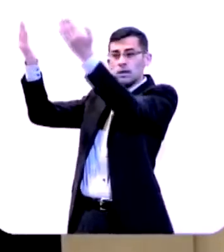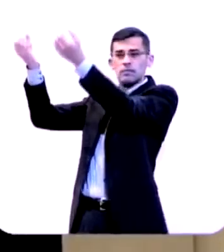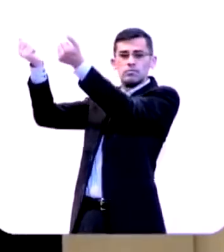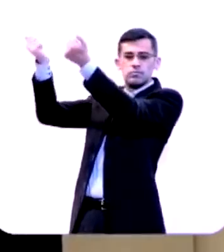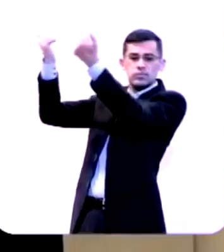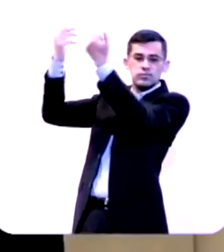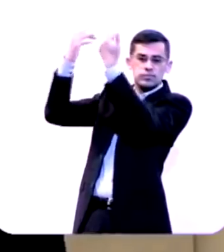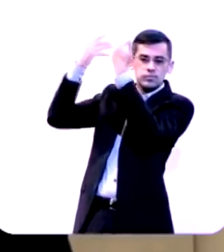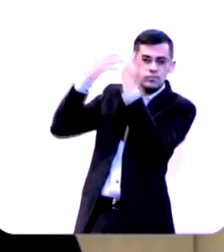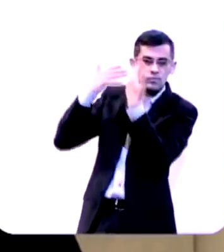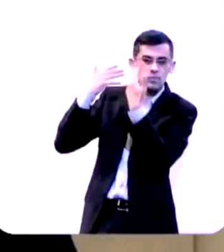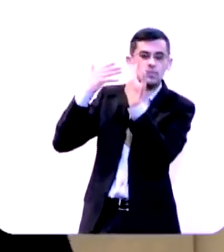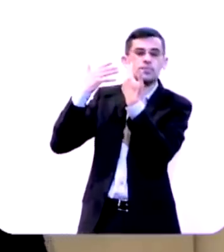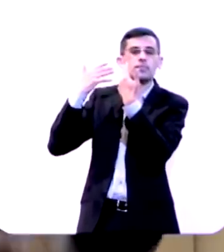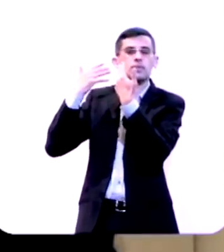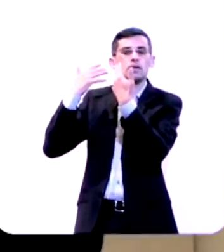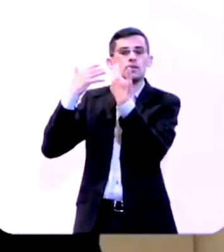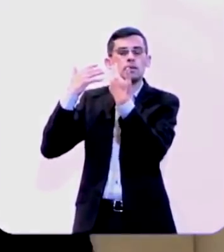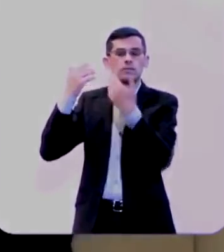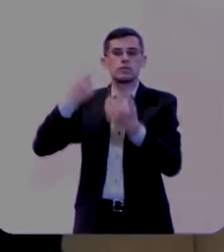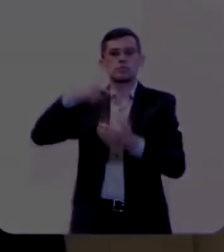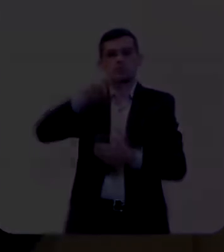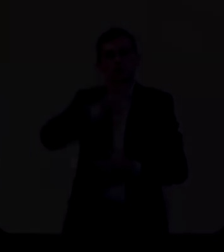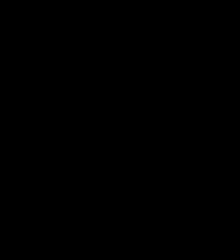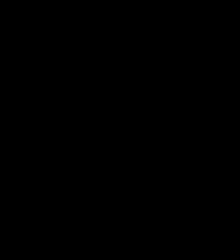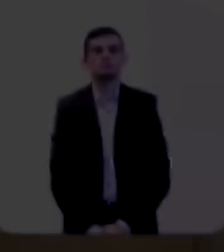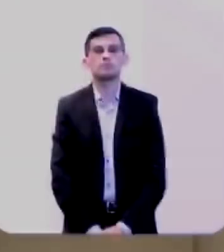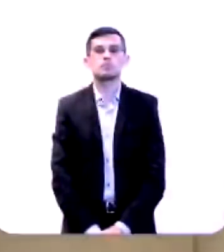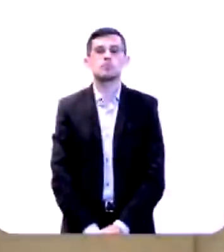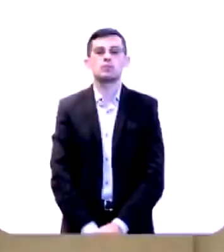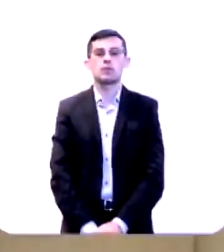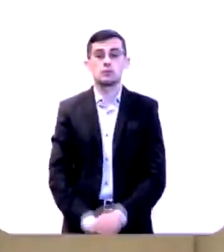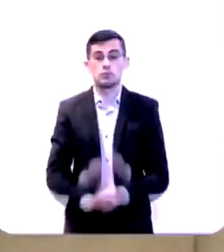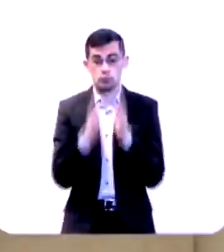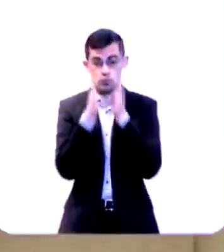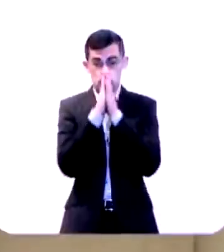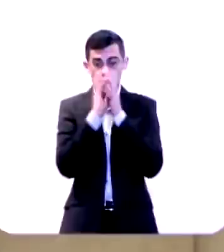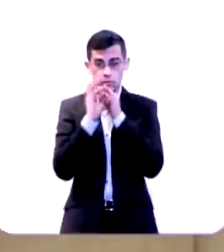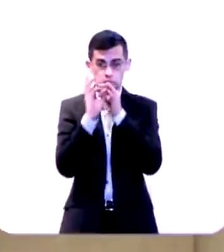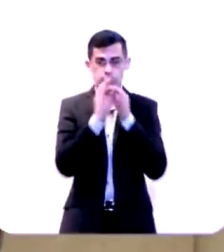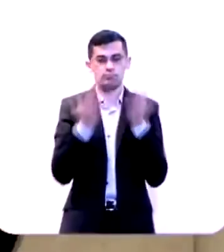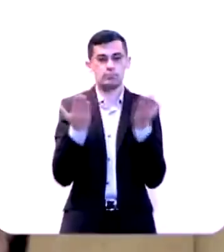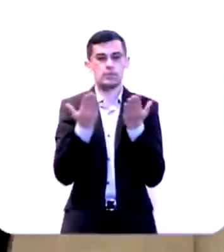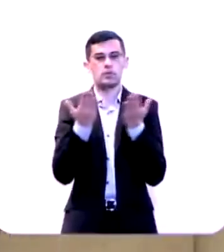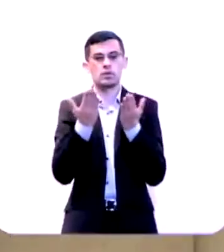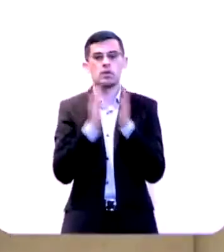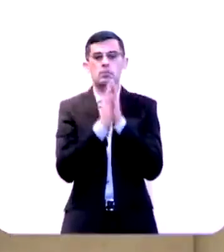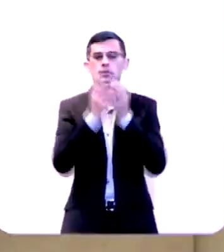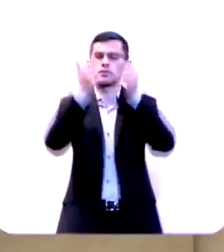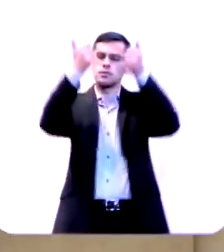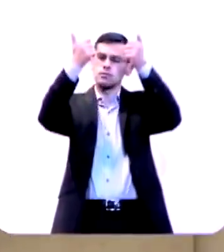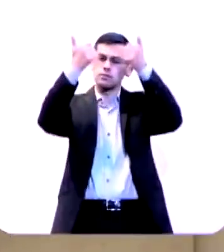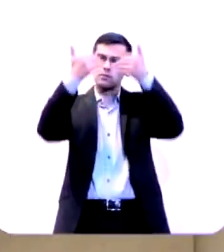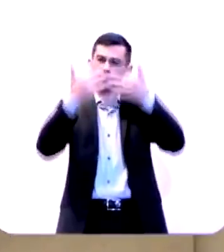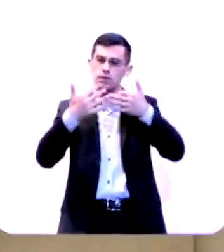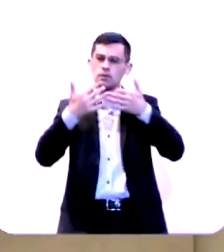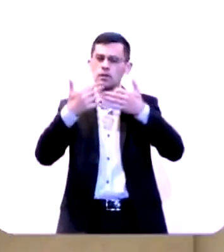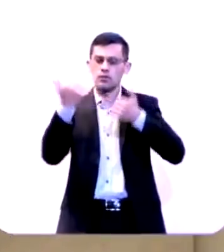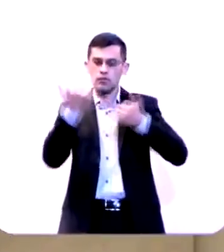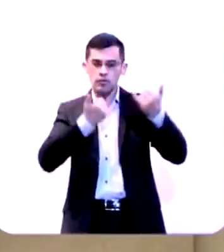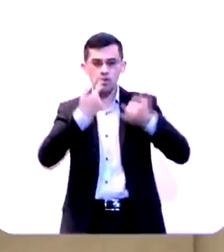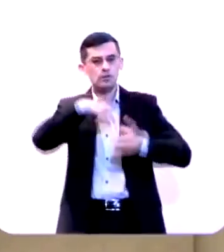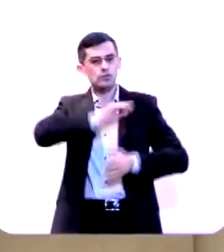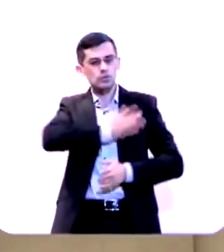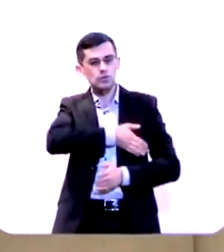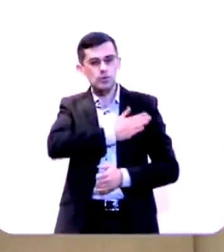portas dos céus para derramar graça sobre a sua vida vamos orar juntos agora a palavra do Senhor vai ministrar